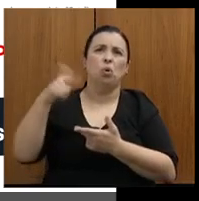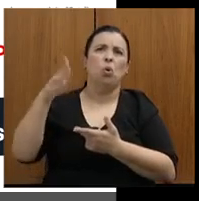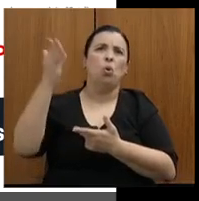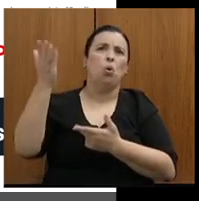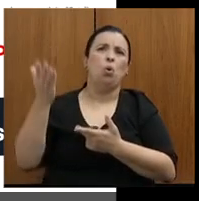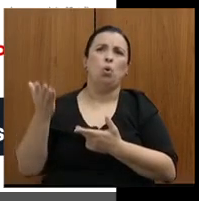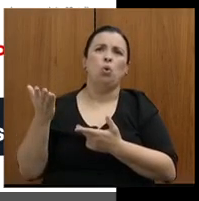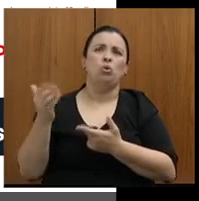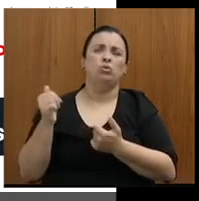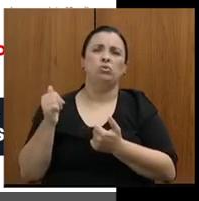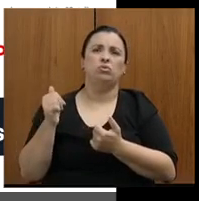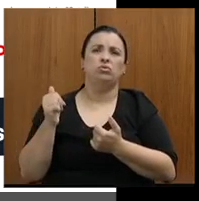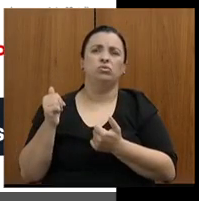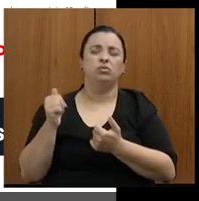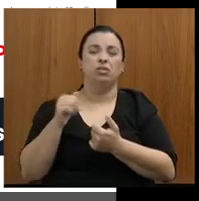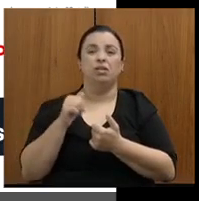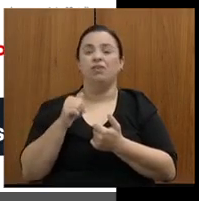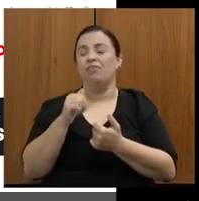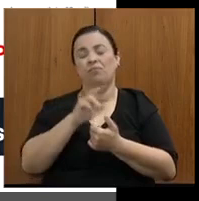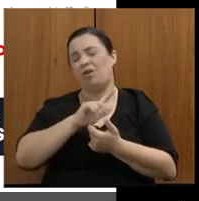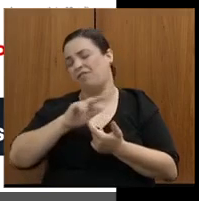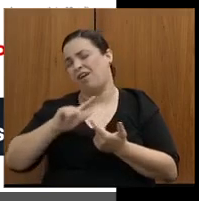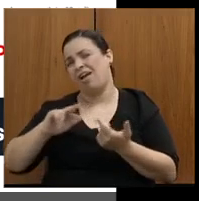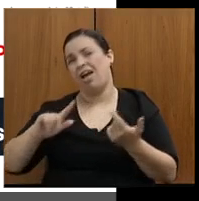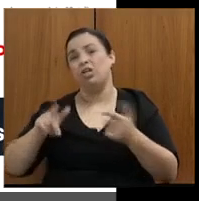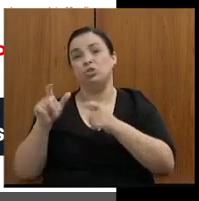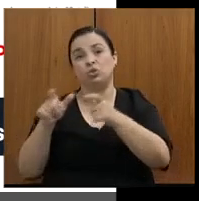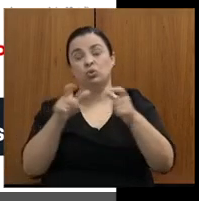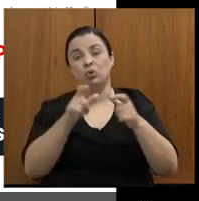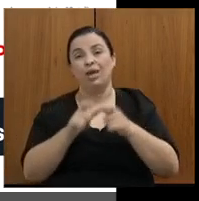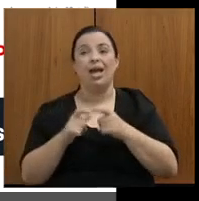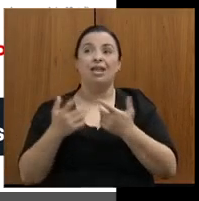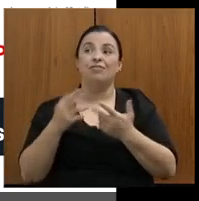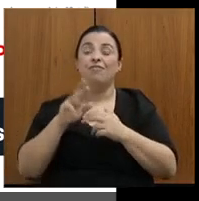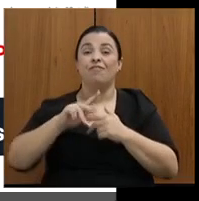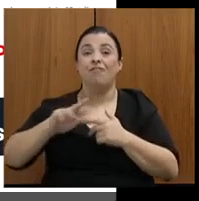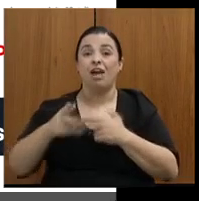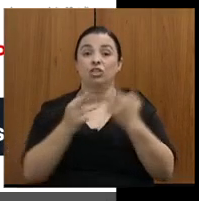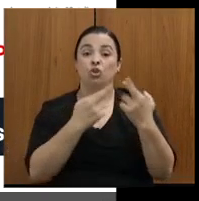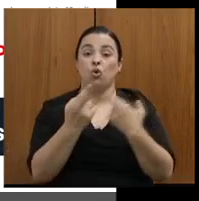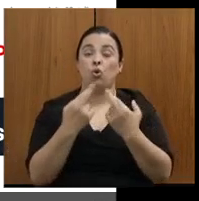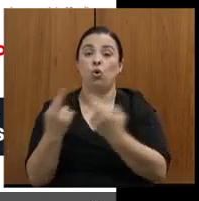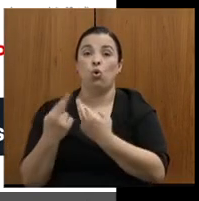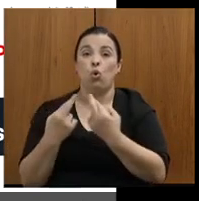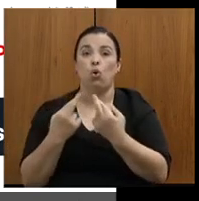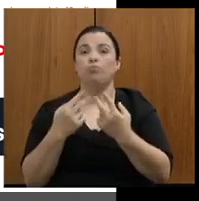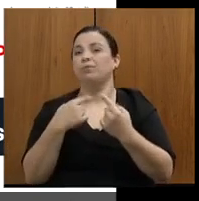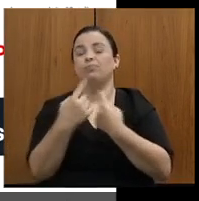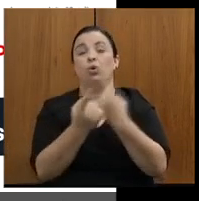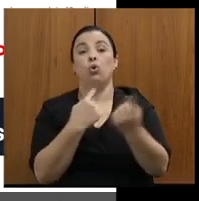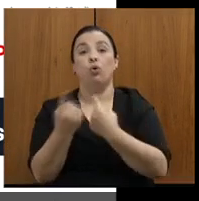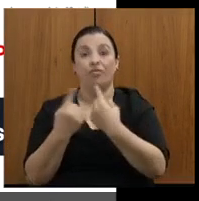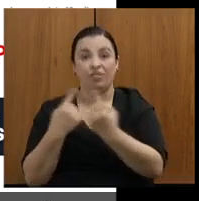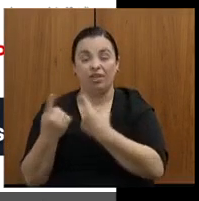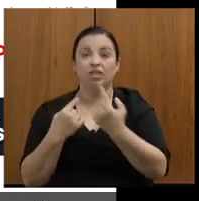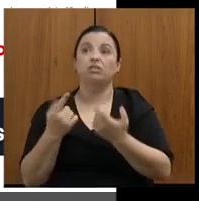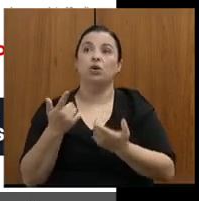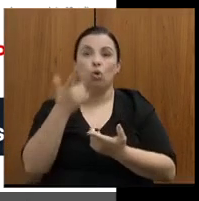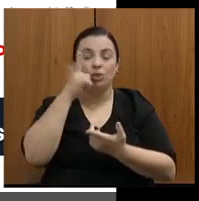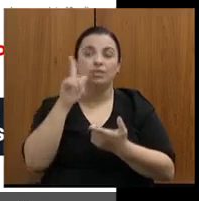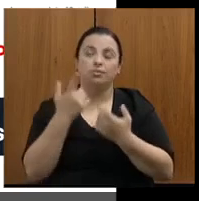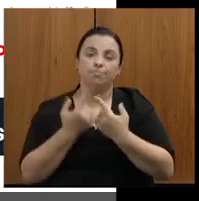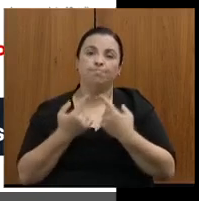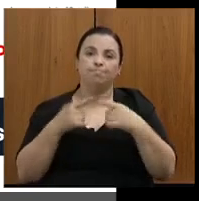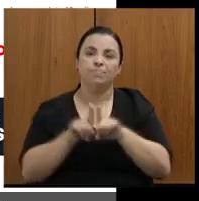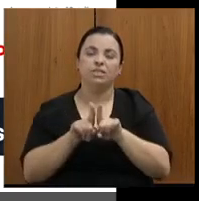Vargem Alegre, Reves do Belém, enfim, conjunto de rodovias que conseguimos fazer essa parceria. E a gente acredita que, em um